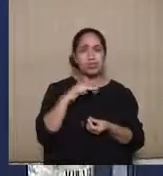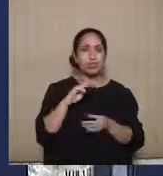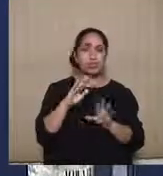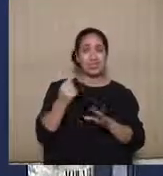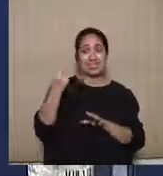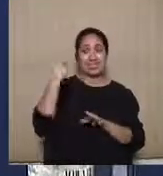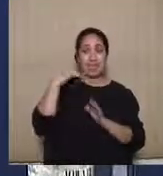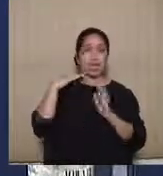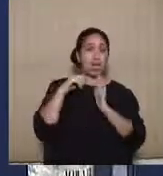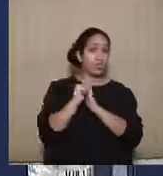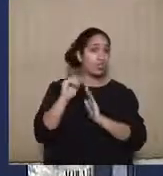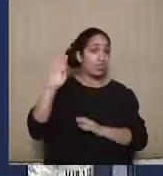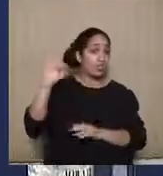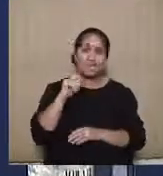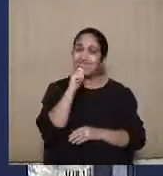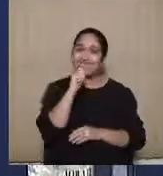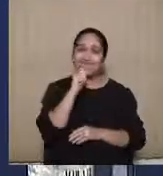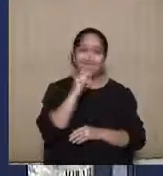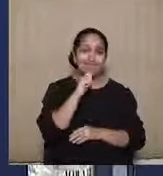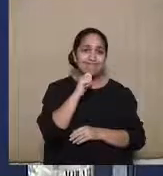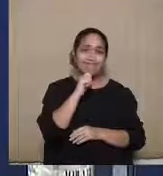exista a condição de candidato, mas que